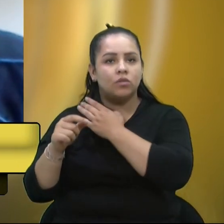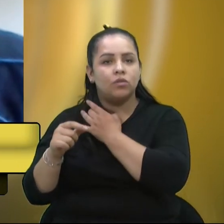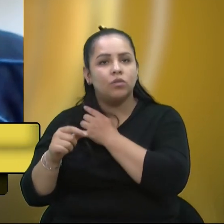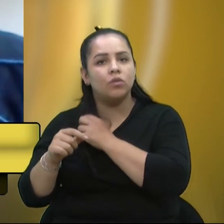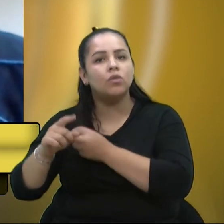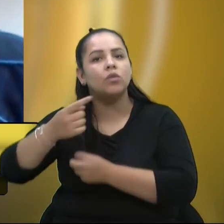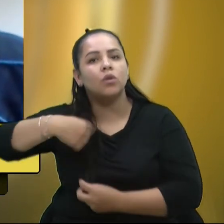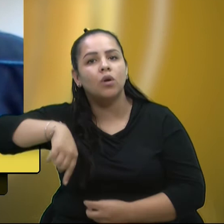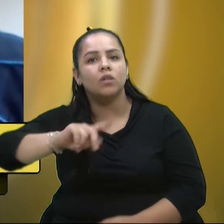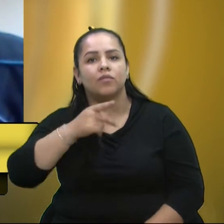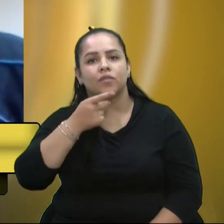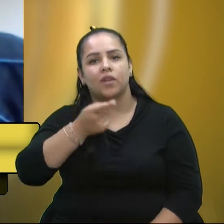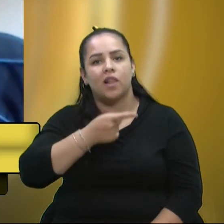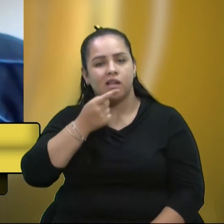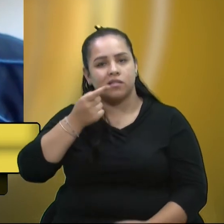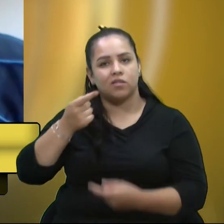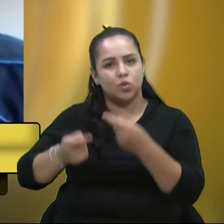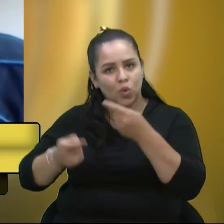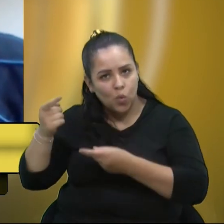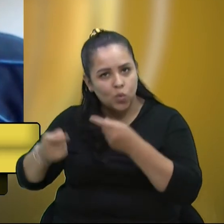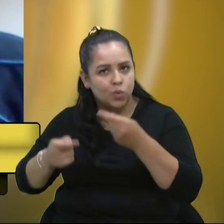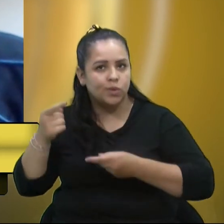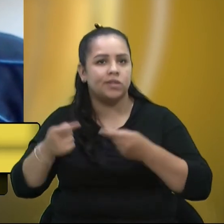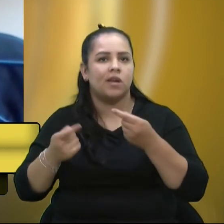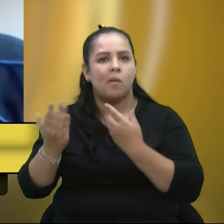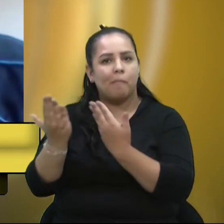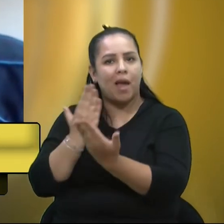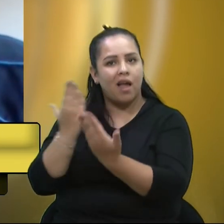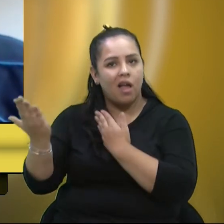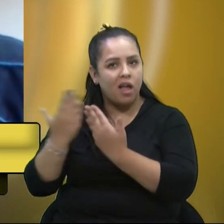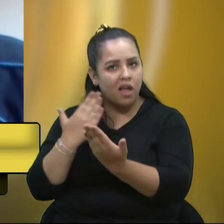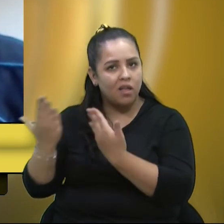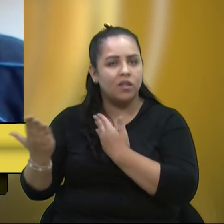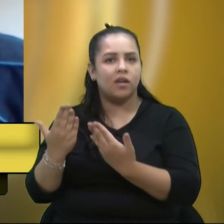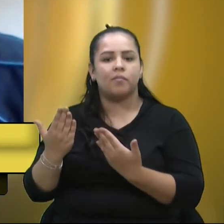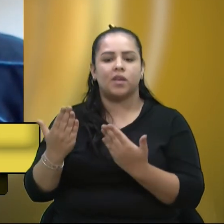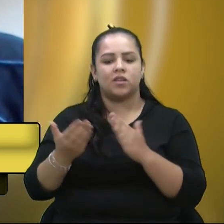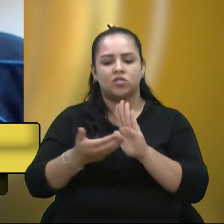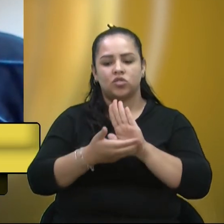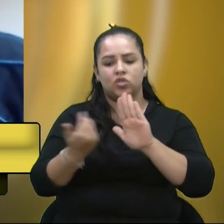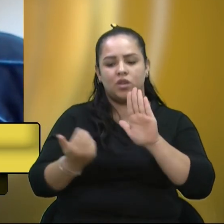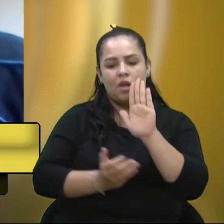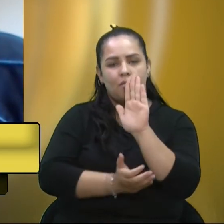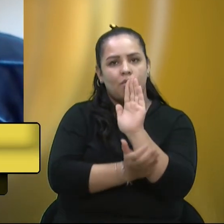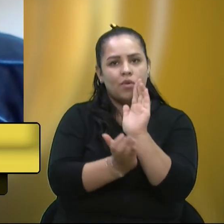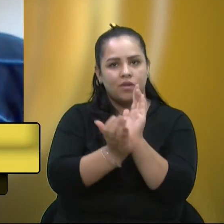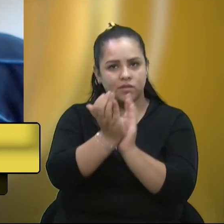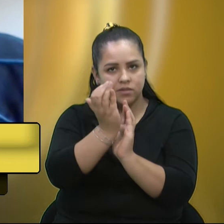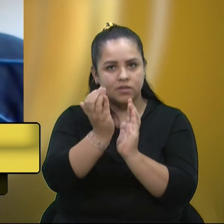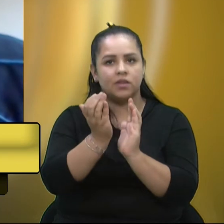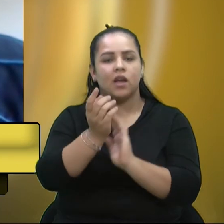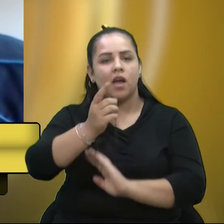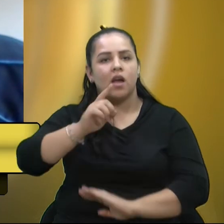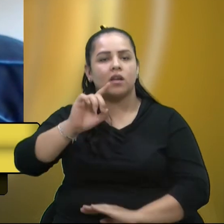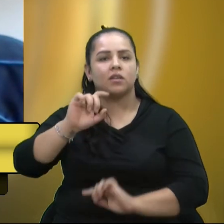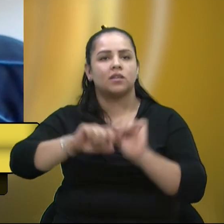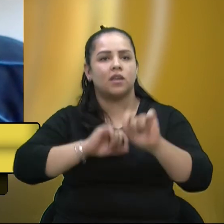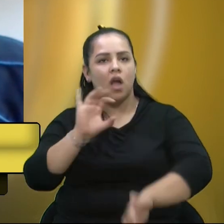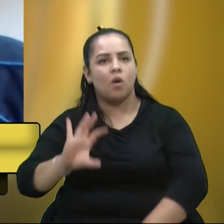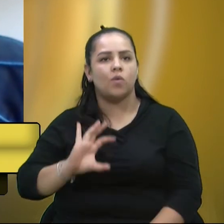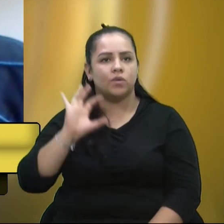promover esse debate para que o empreendedorismo, para que a desburocratização aconteça. E